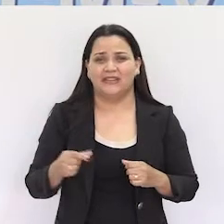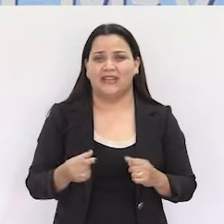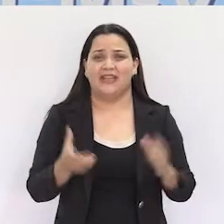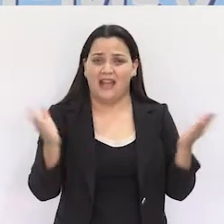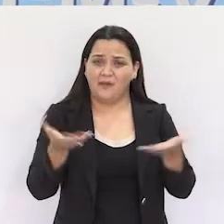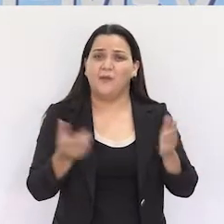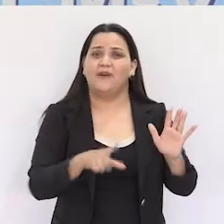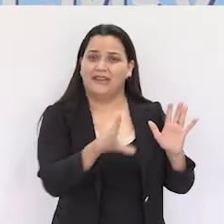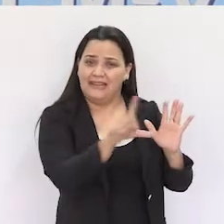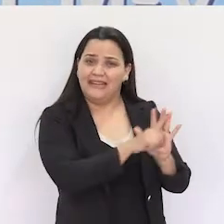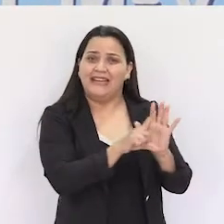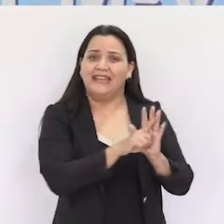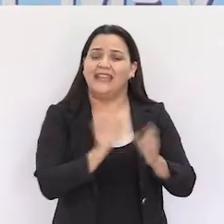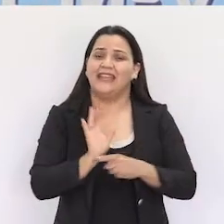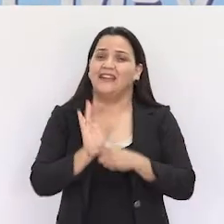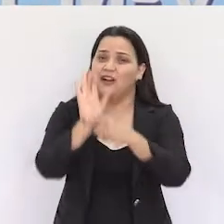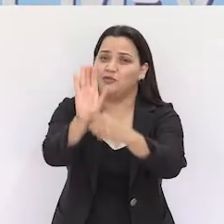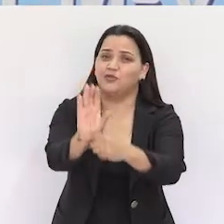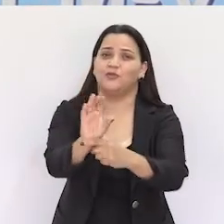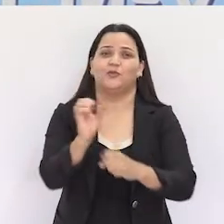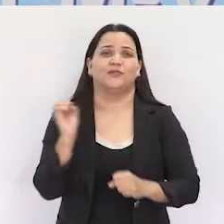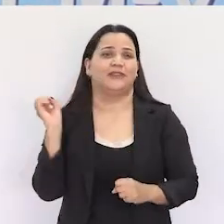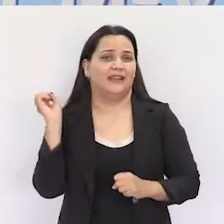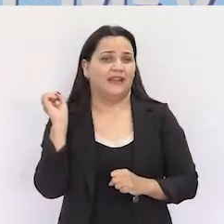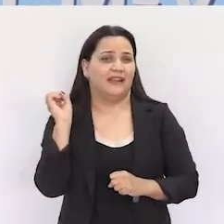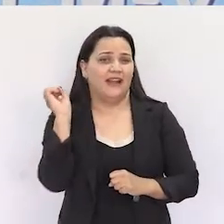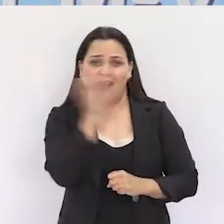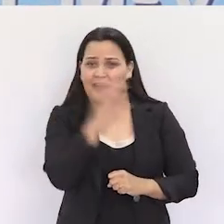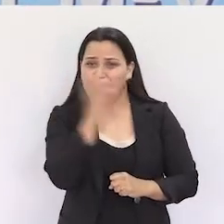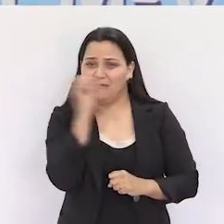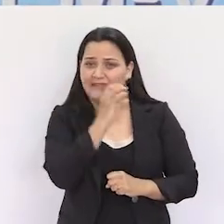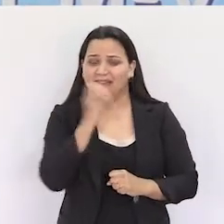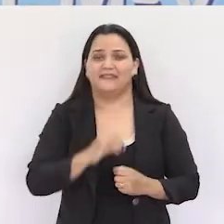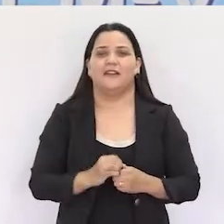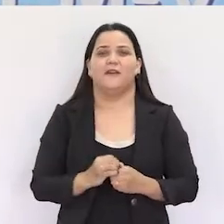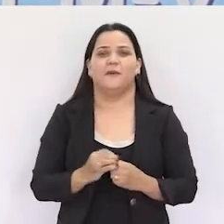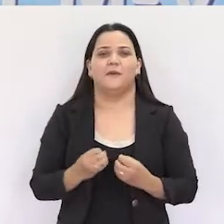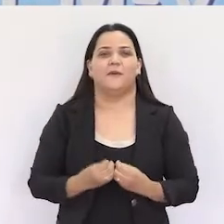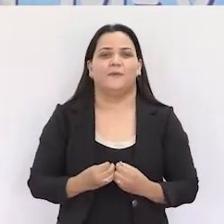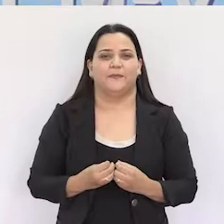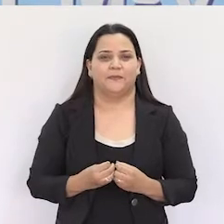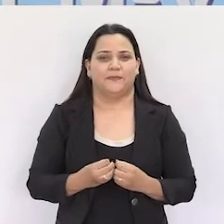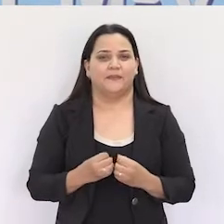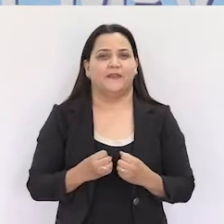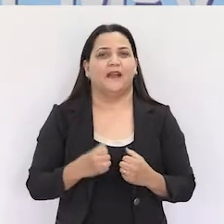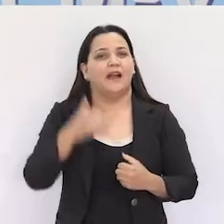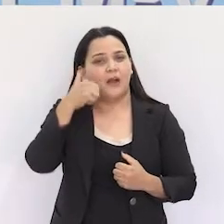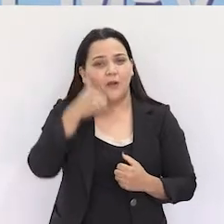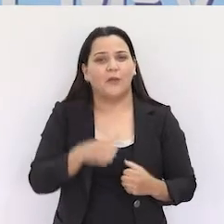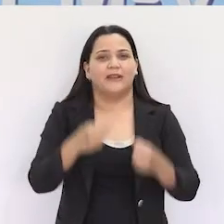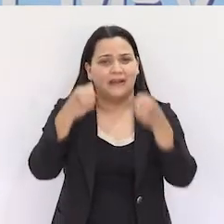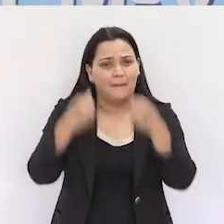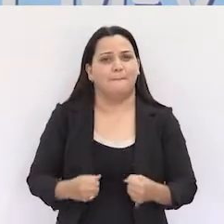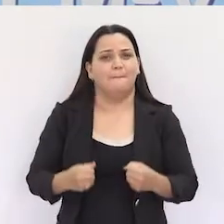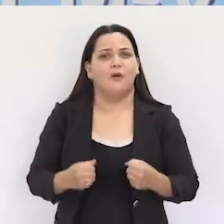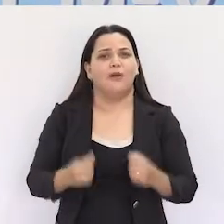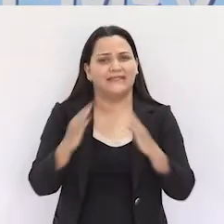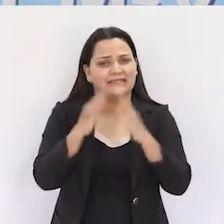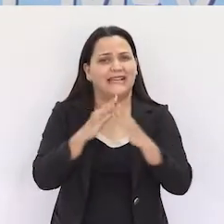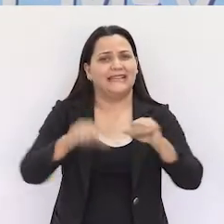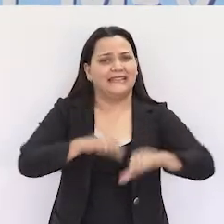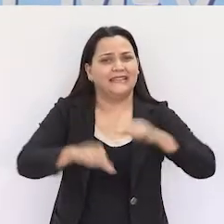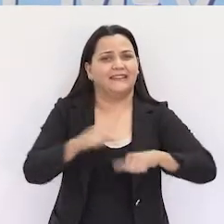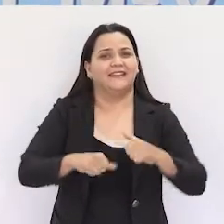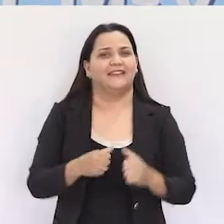essa lei de hoje a gente vai estar ajudando com o auxílio emergencial que ela possa sair da casa do agressor e dali começar